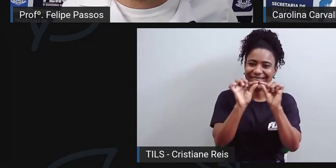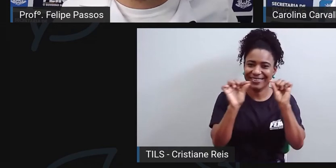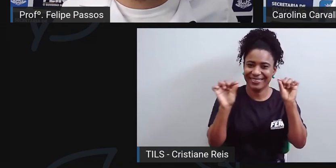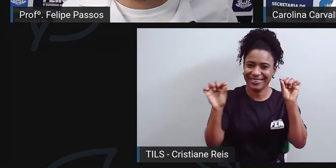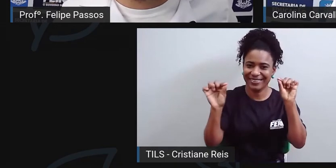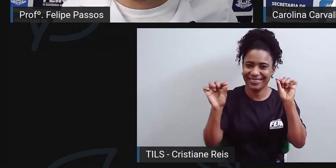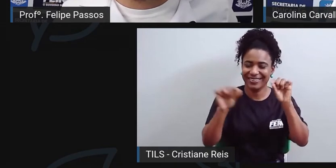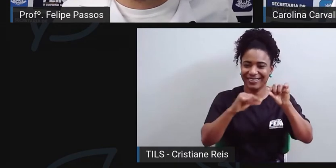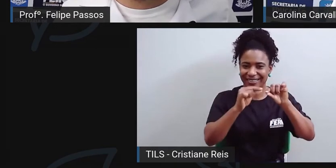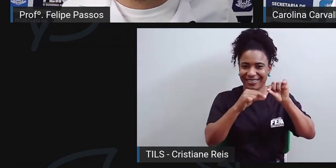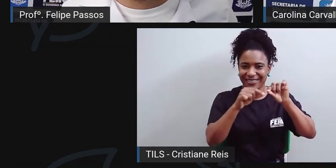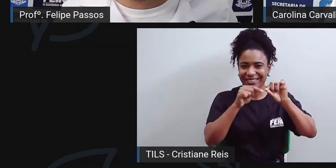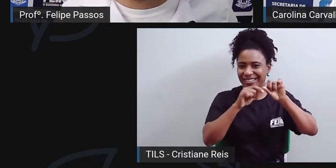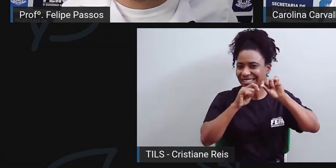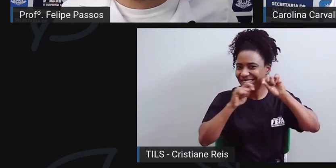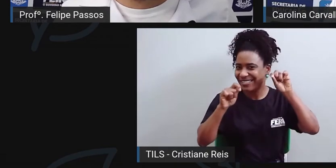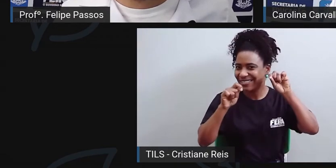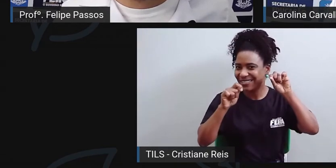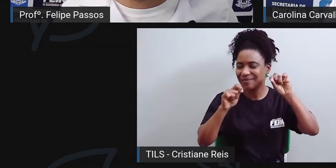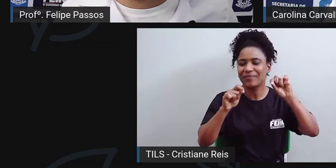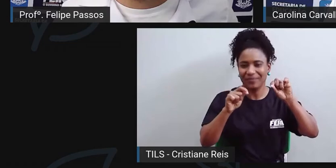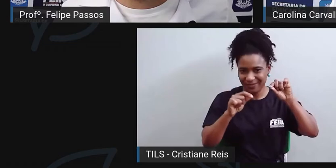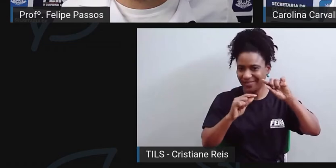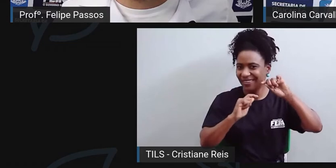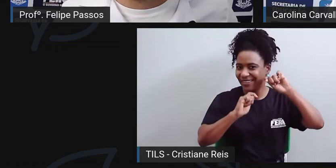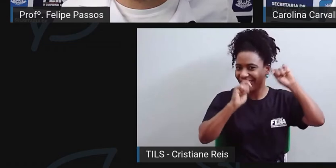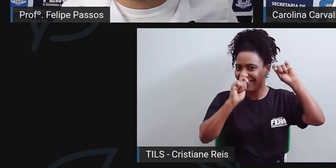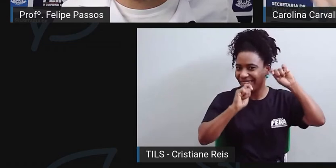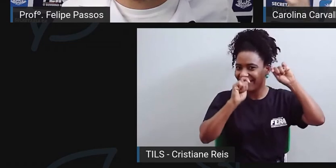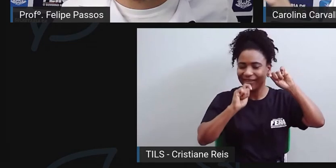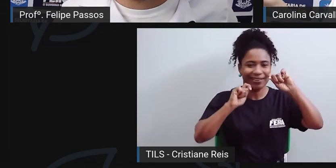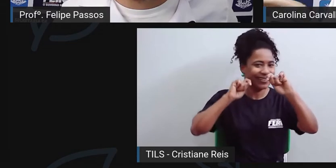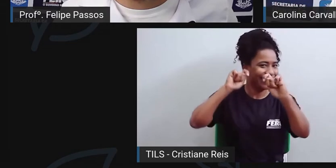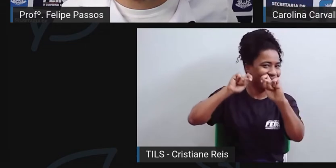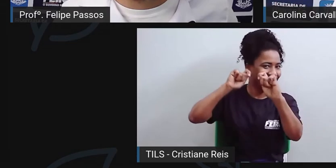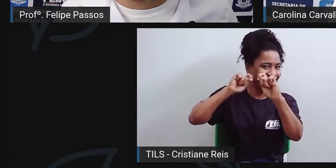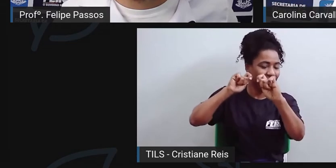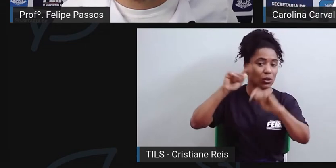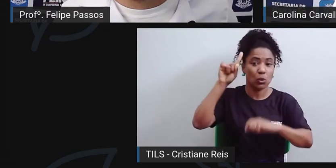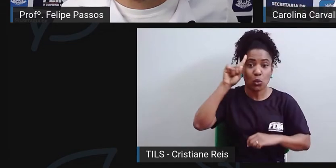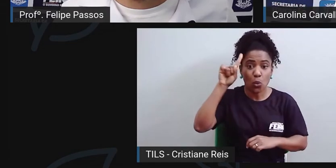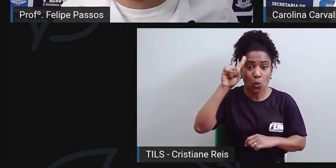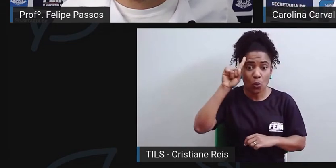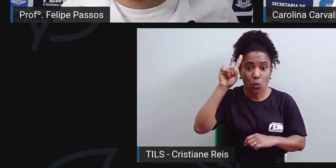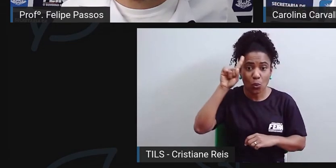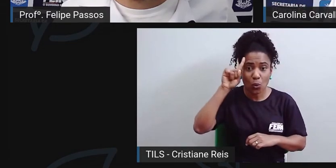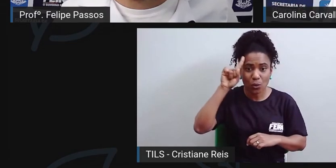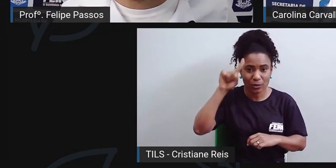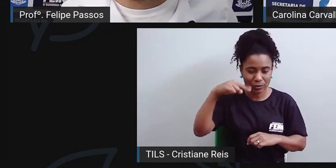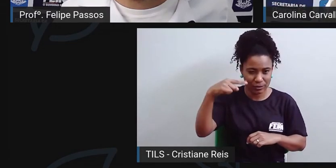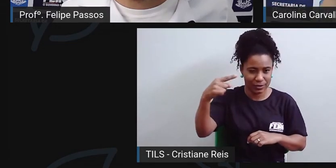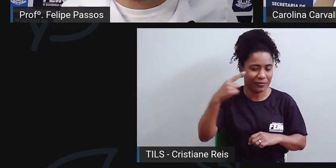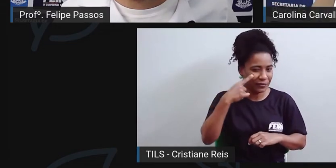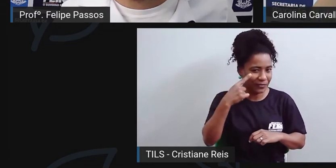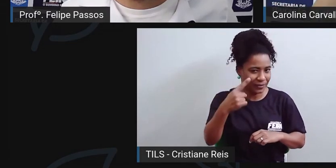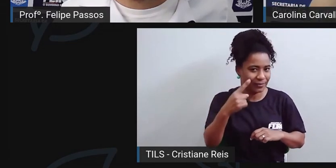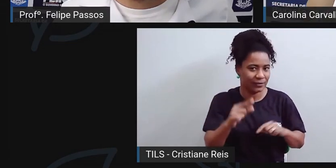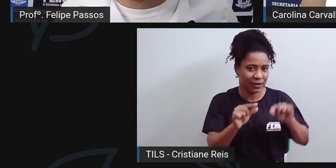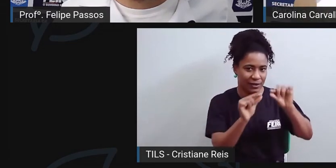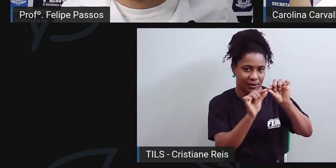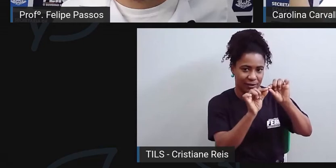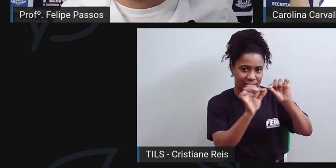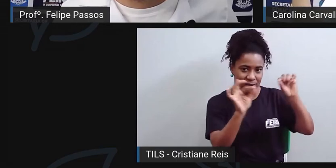é pra ser usado todos os dias, entre todos os dentes. Então, eu vou cortar um pedaço, né,